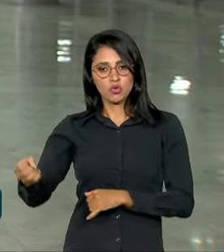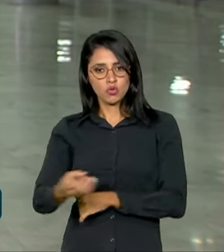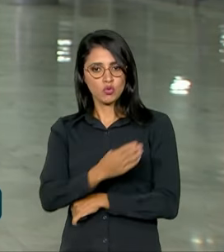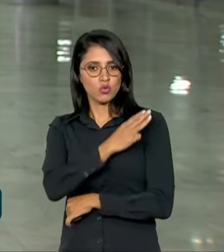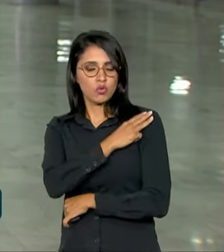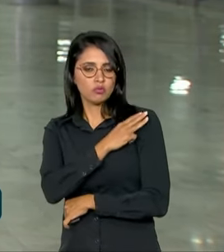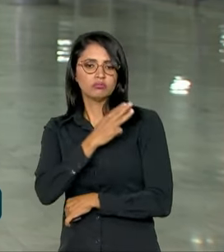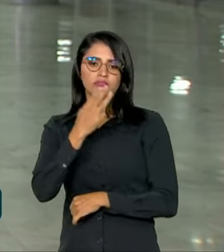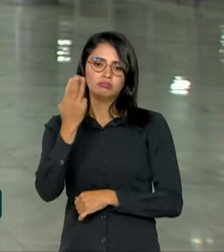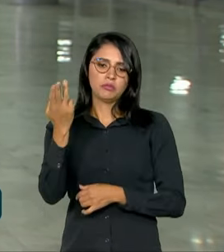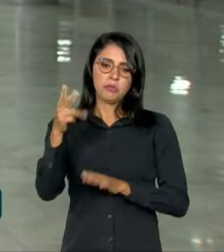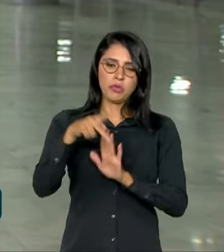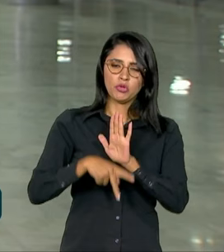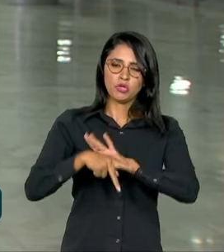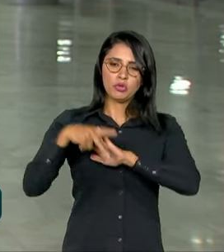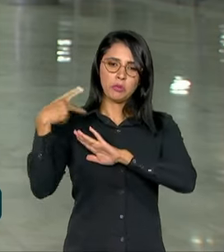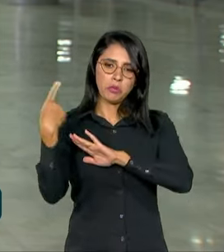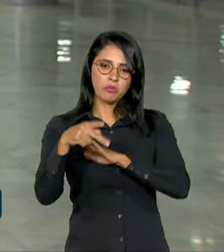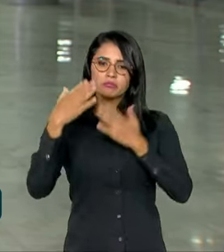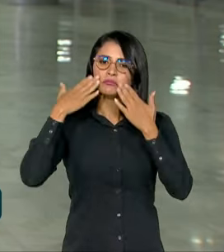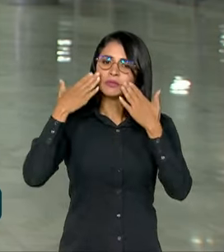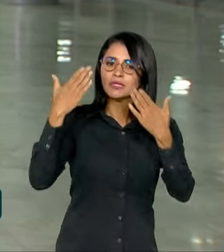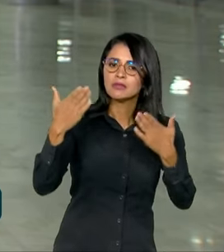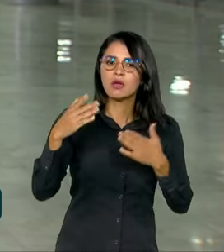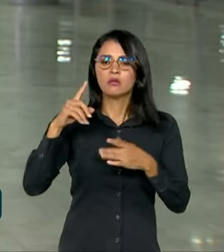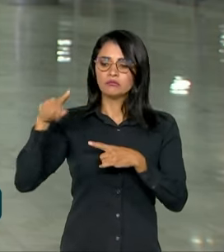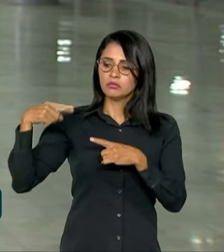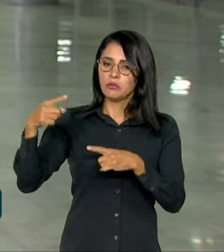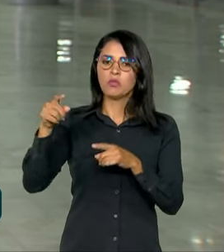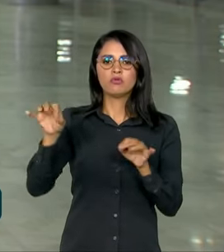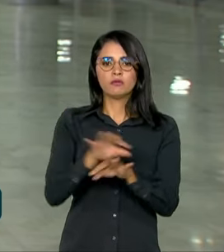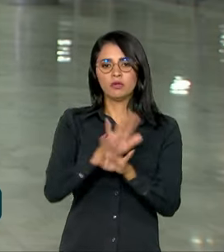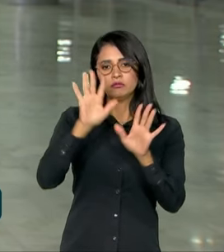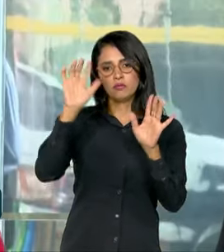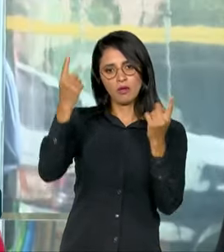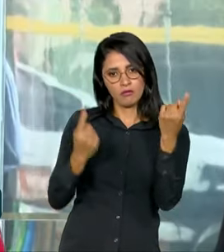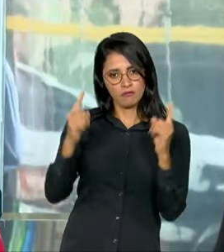projetos prioritários do governo devem ser apresentados logo após o Carnaval.